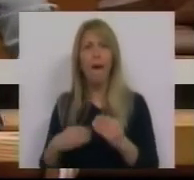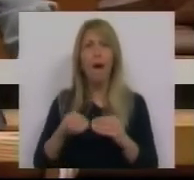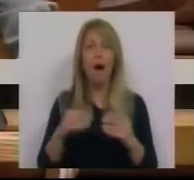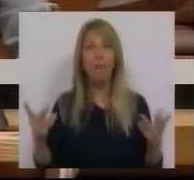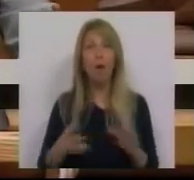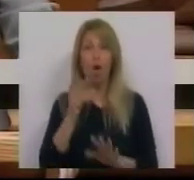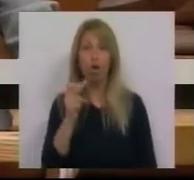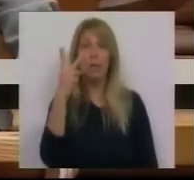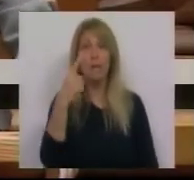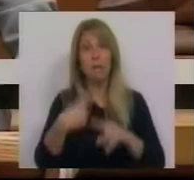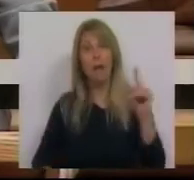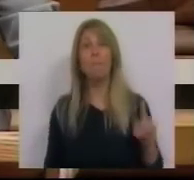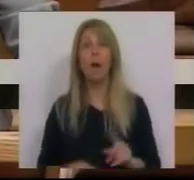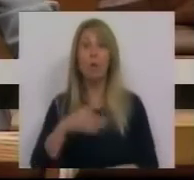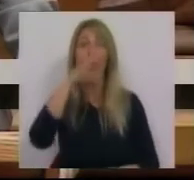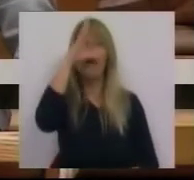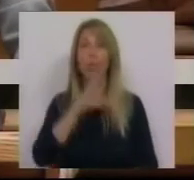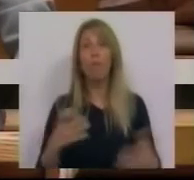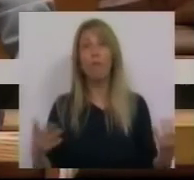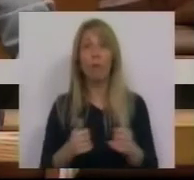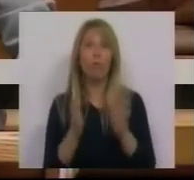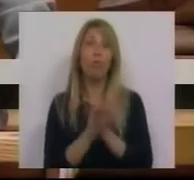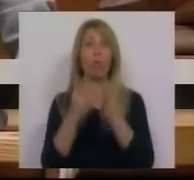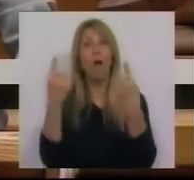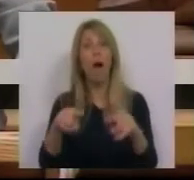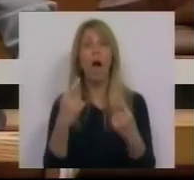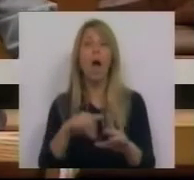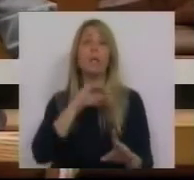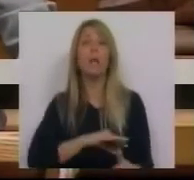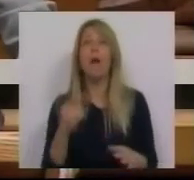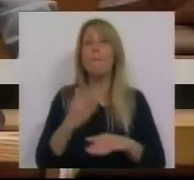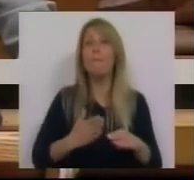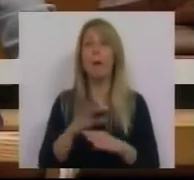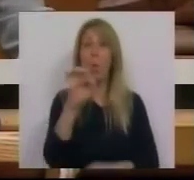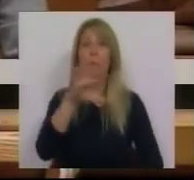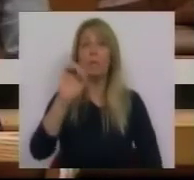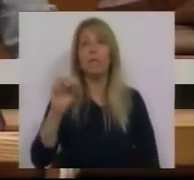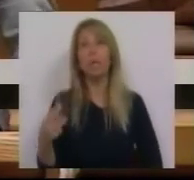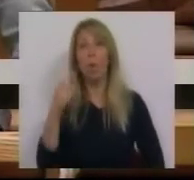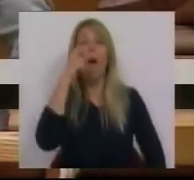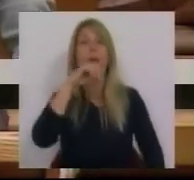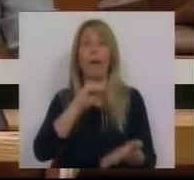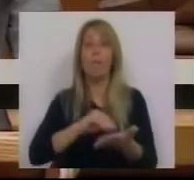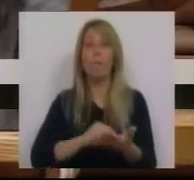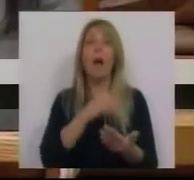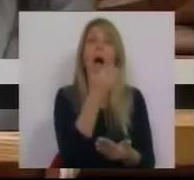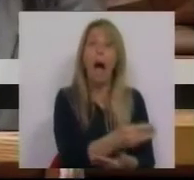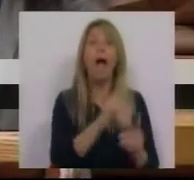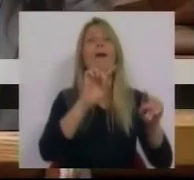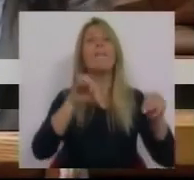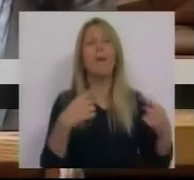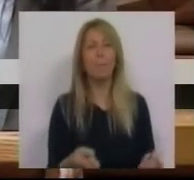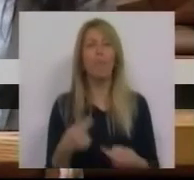exige a quem tem salários médios de 800 euros, tudo exige a quem está na pobreza, mas depois parte e reparte para garantir aos